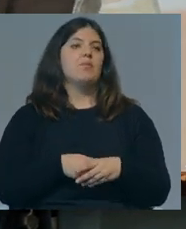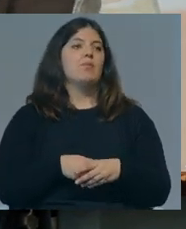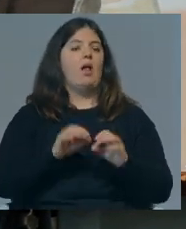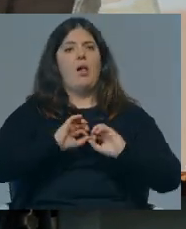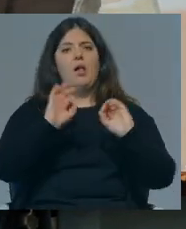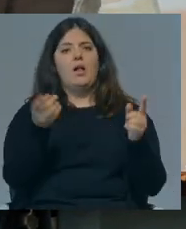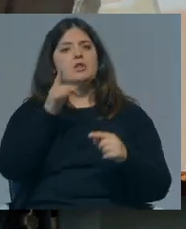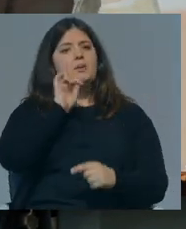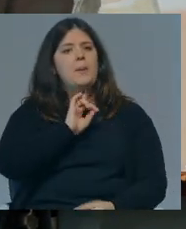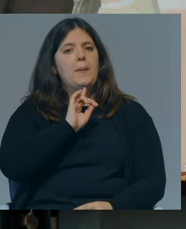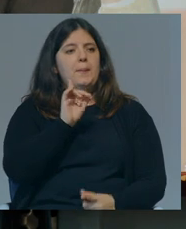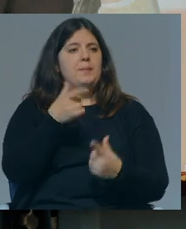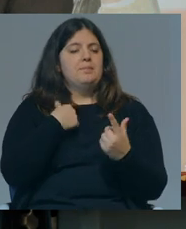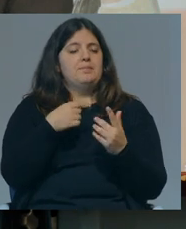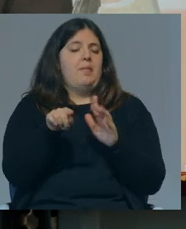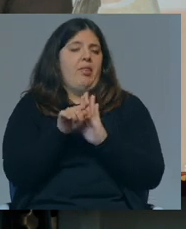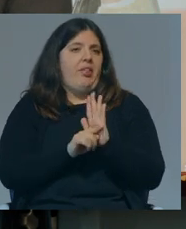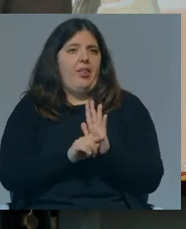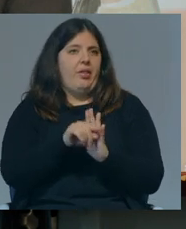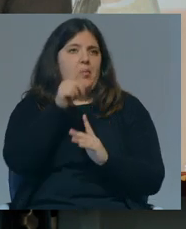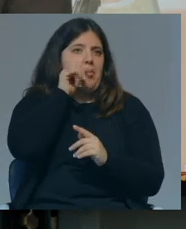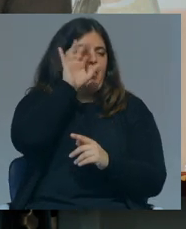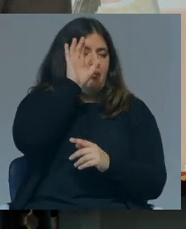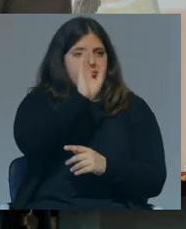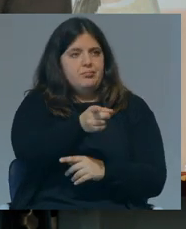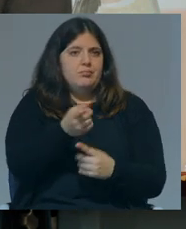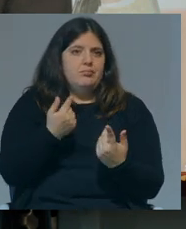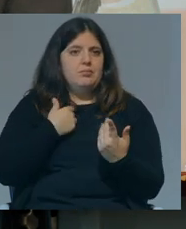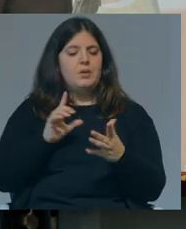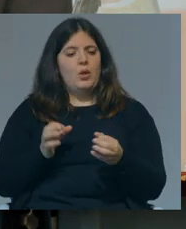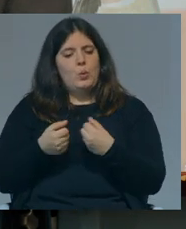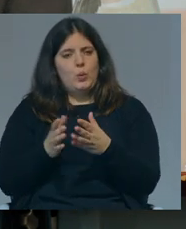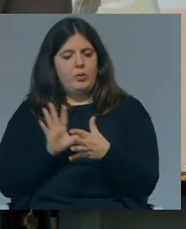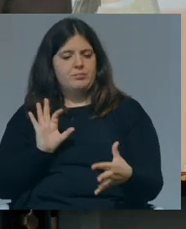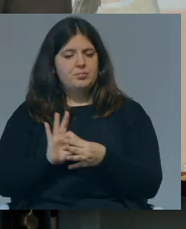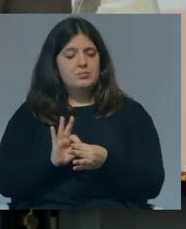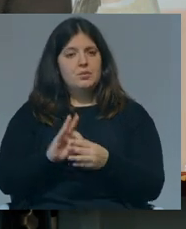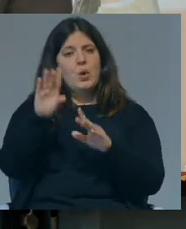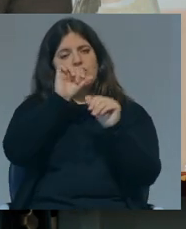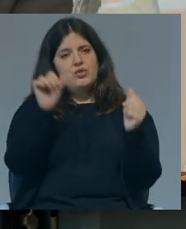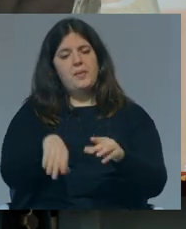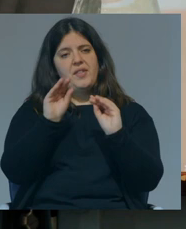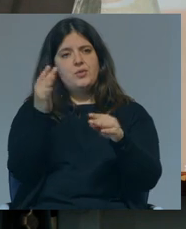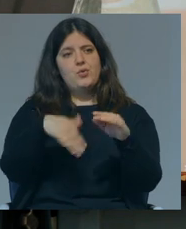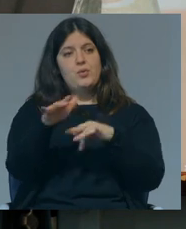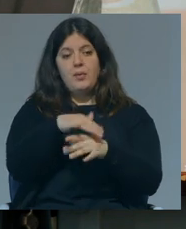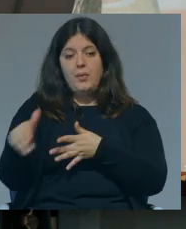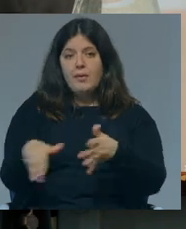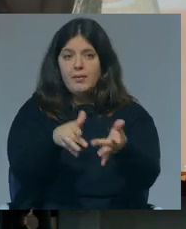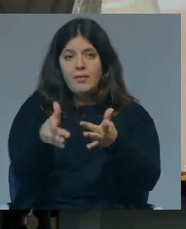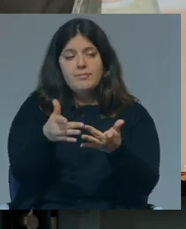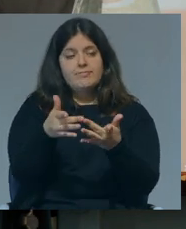As lógicas de dominação patriarcal aplicam-se obviamente a tudo e isso aplica-se mesmo ao sistema de ensino superior e à carreira